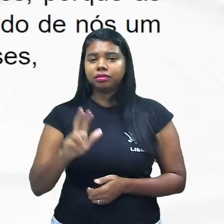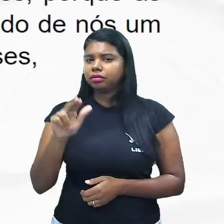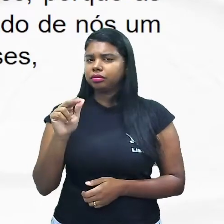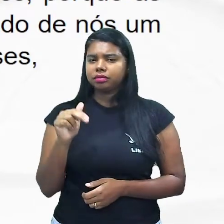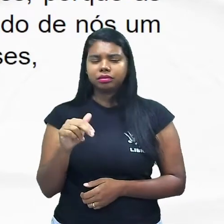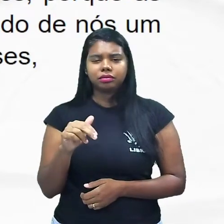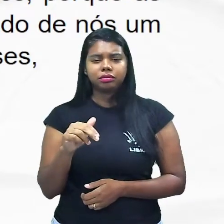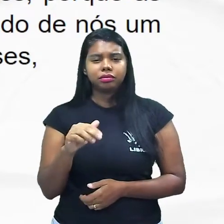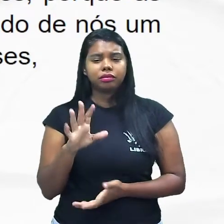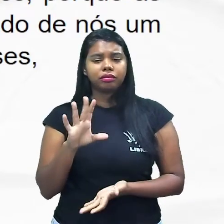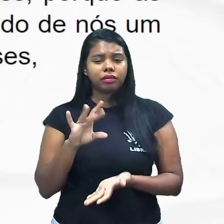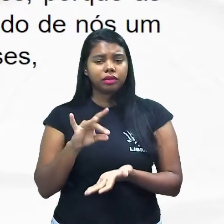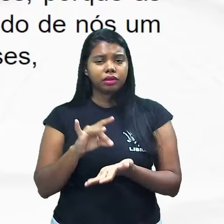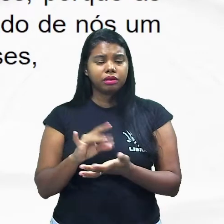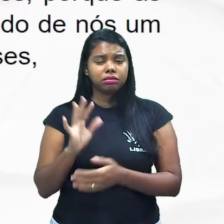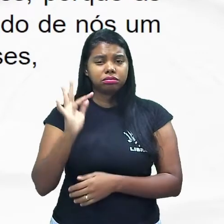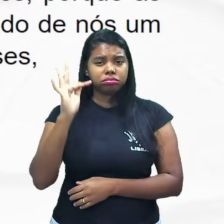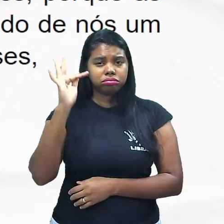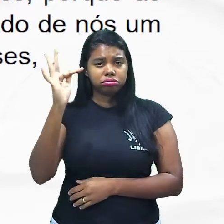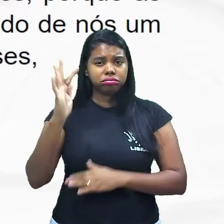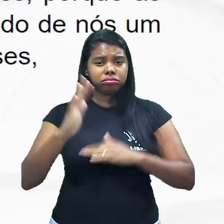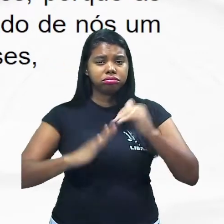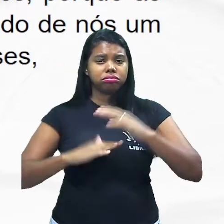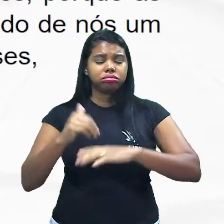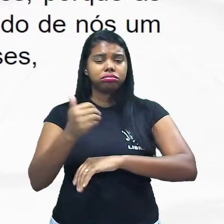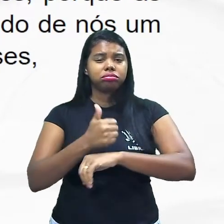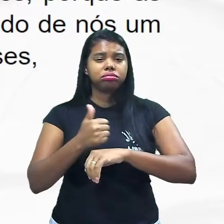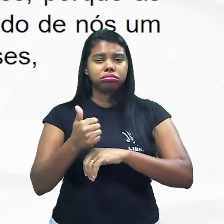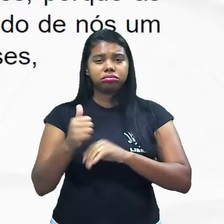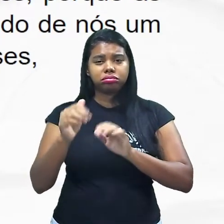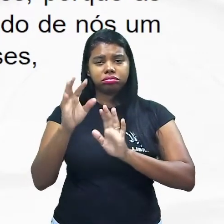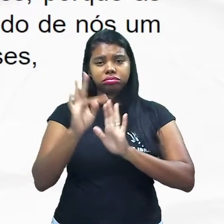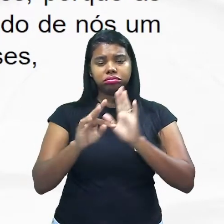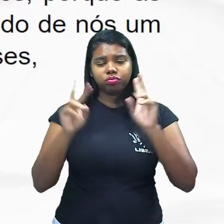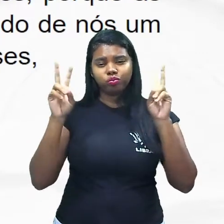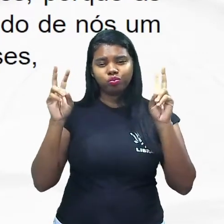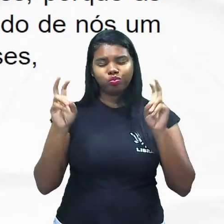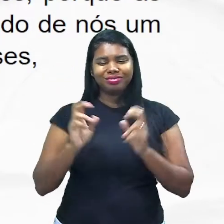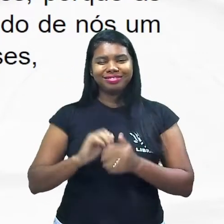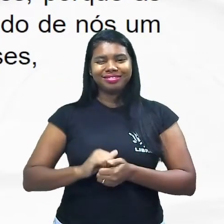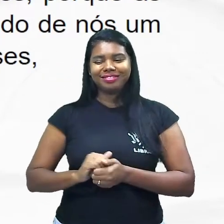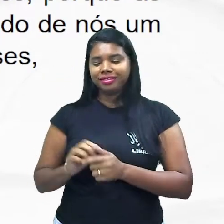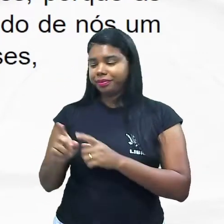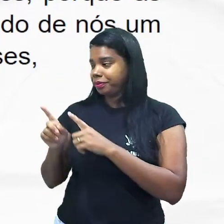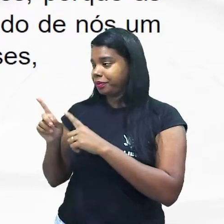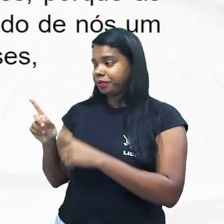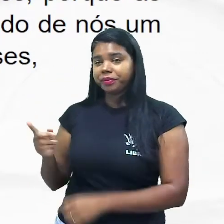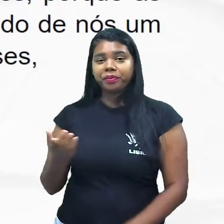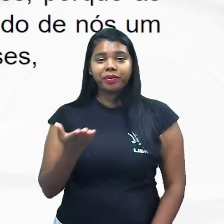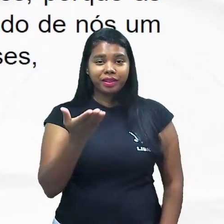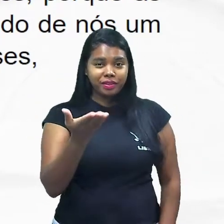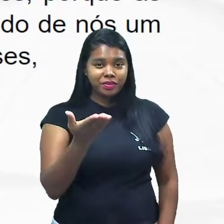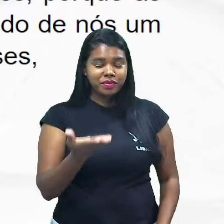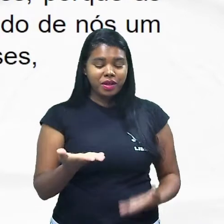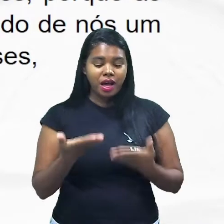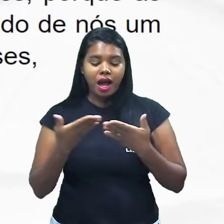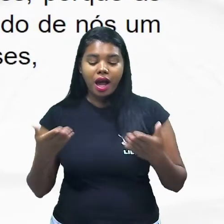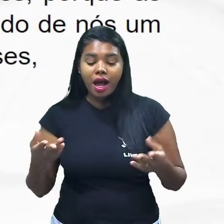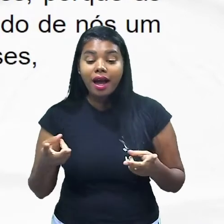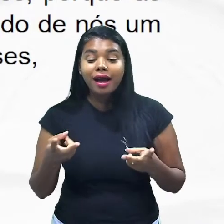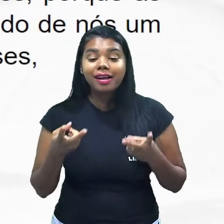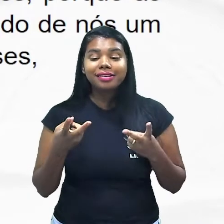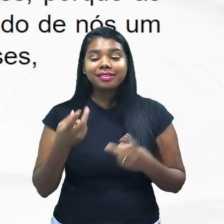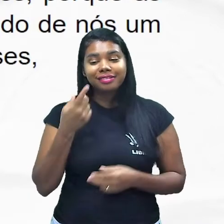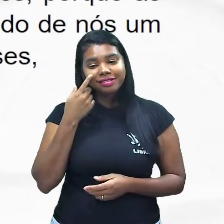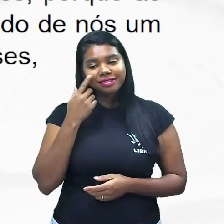consenso a respeito do futuro das profissões olha o título aí então eu você na hora da prova percebeu que é uma passagem